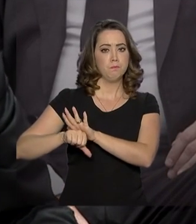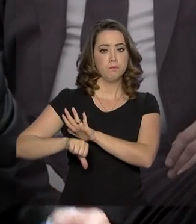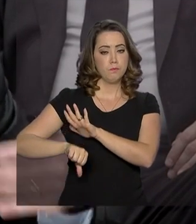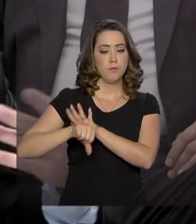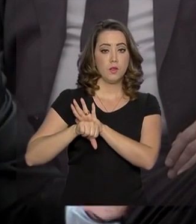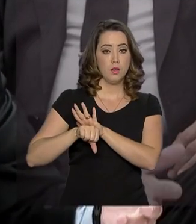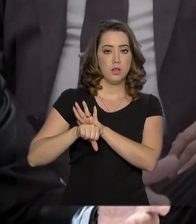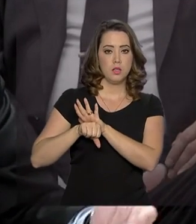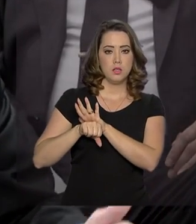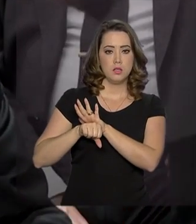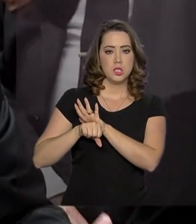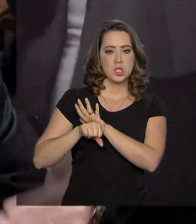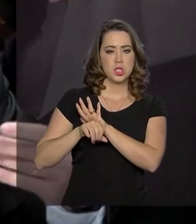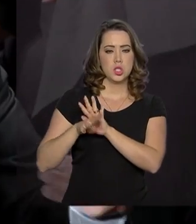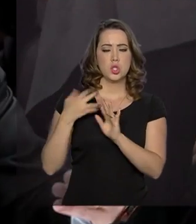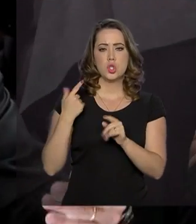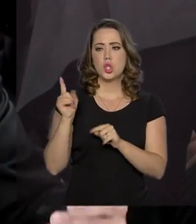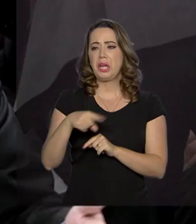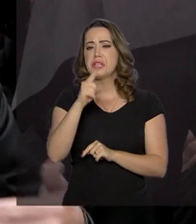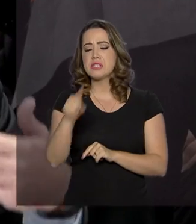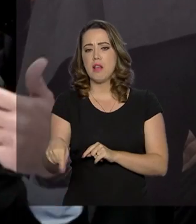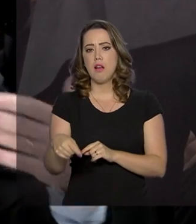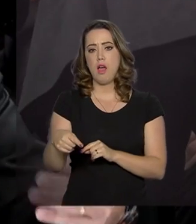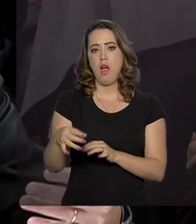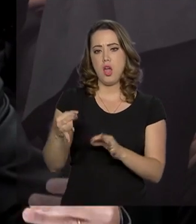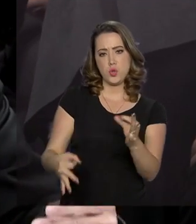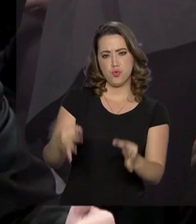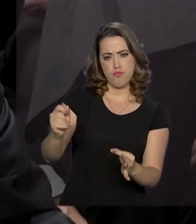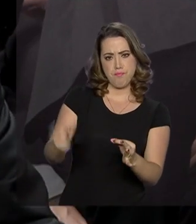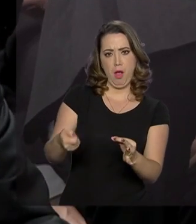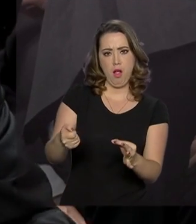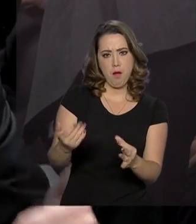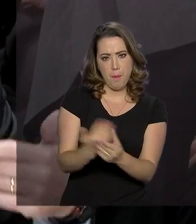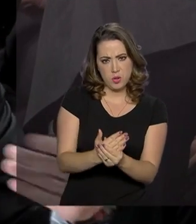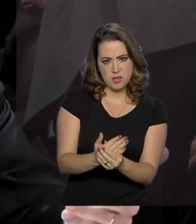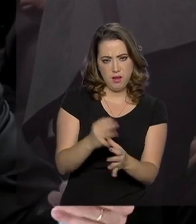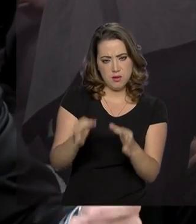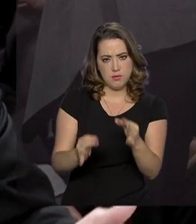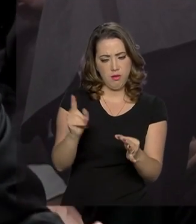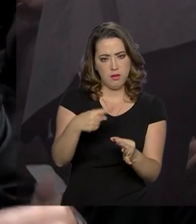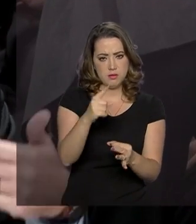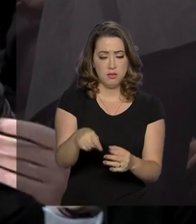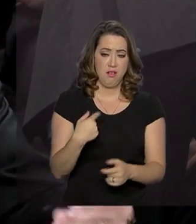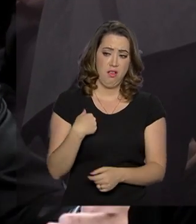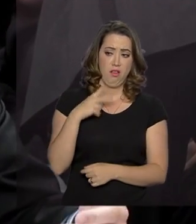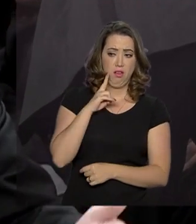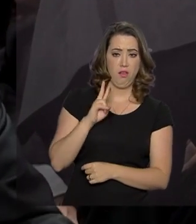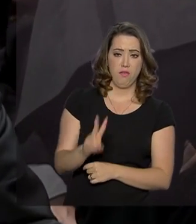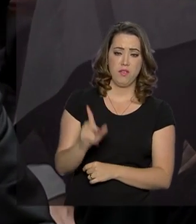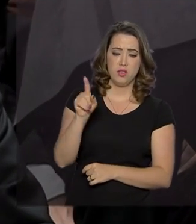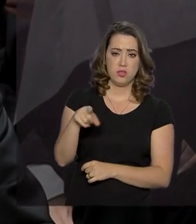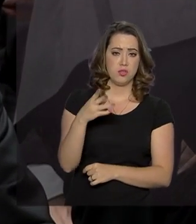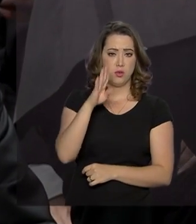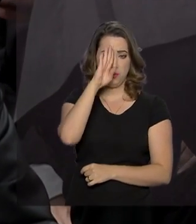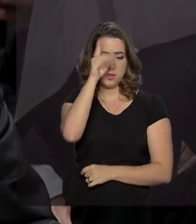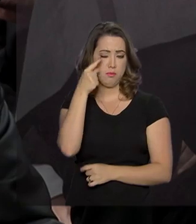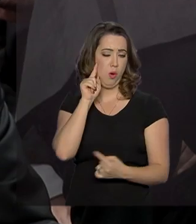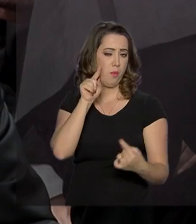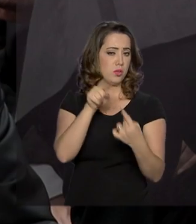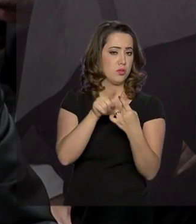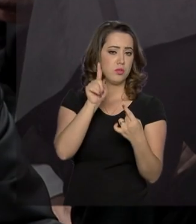de invalidar condenações e o que é pior, eu acho que o principal, a minha principal suspeita, que é o objetivo aqui principal,